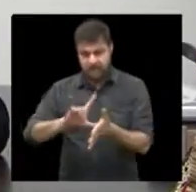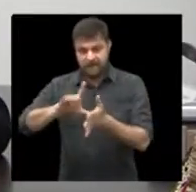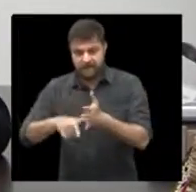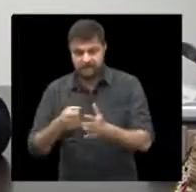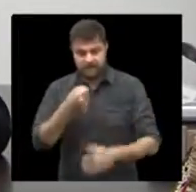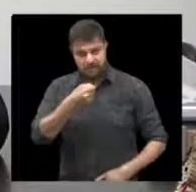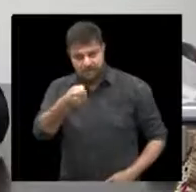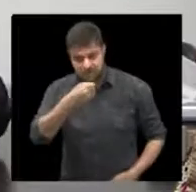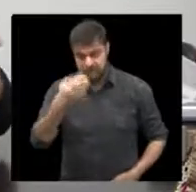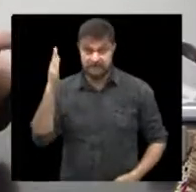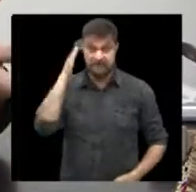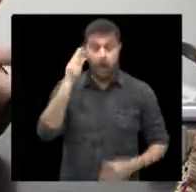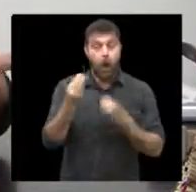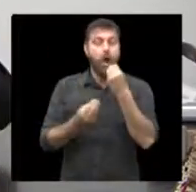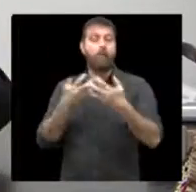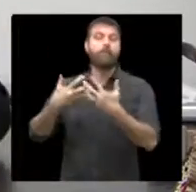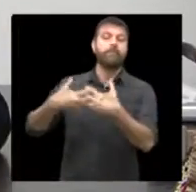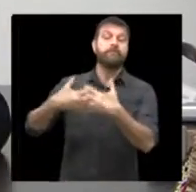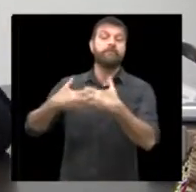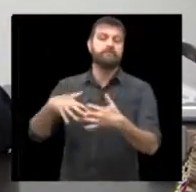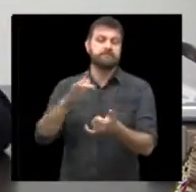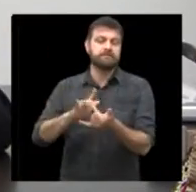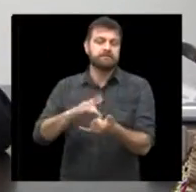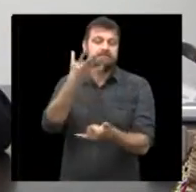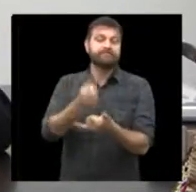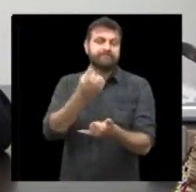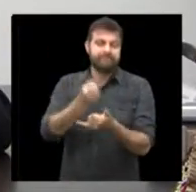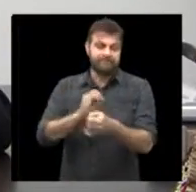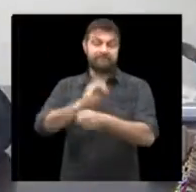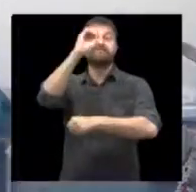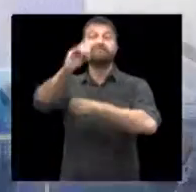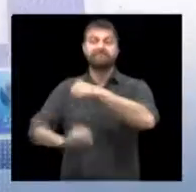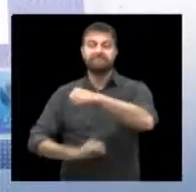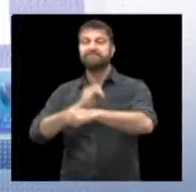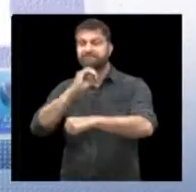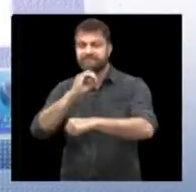bloco a gente vai saber como é que funciona o aplicativo 24 horas.